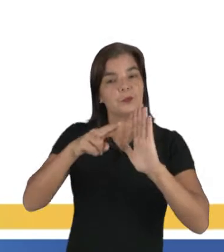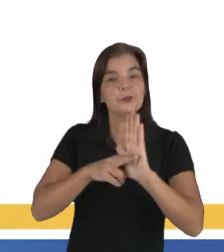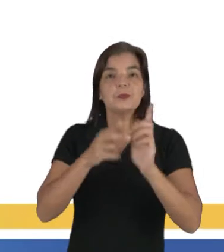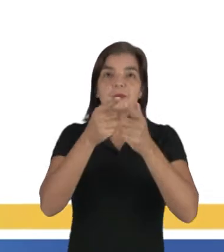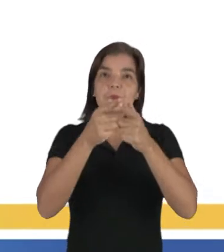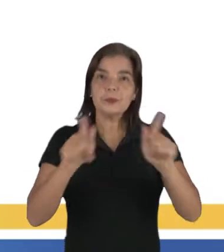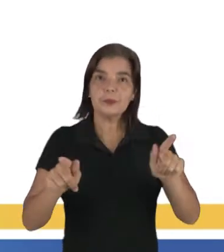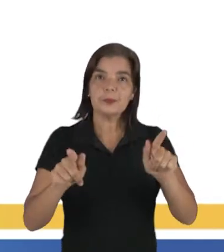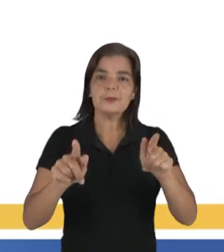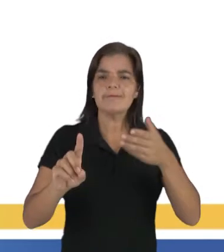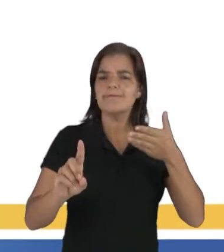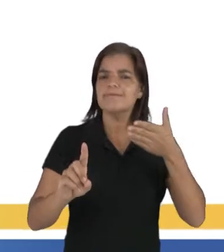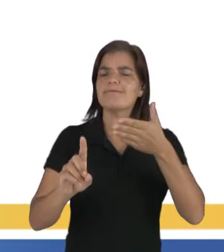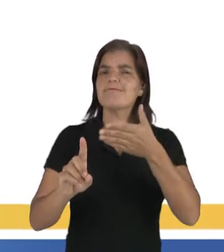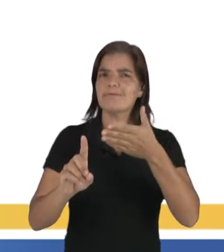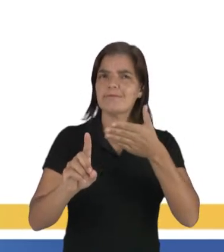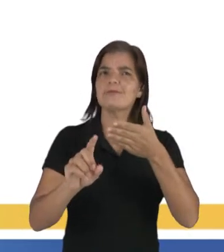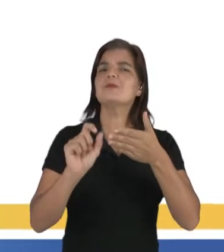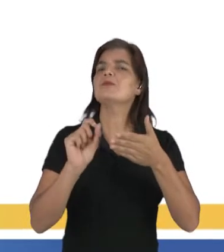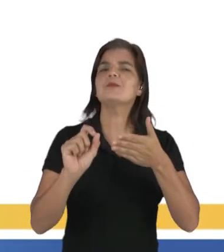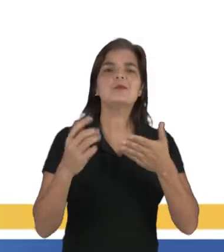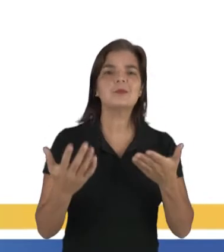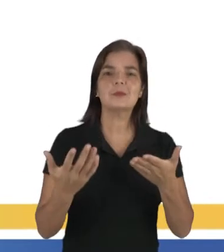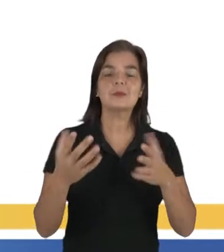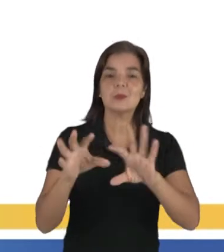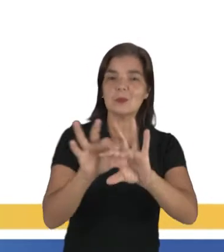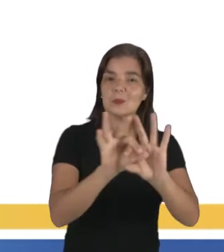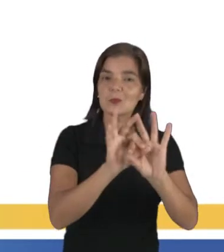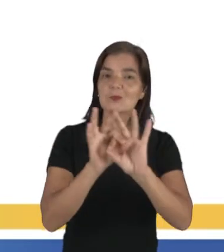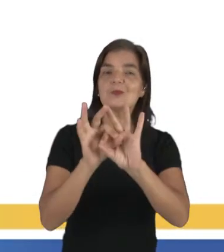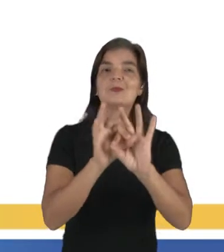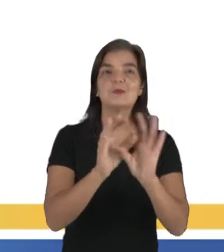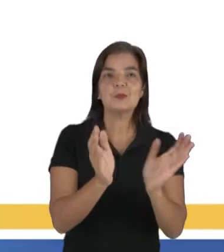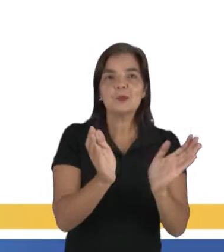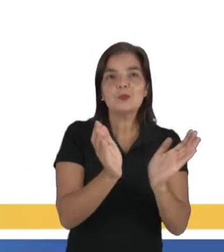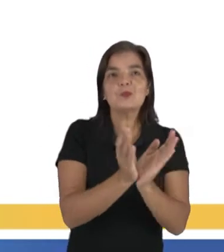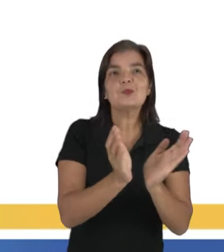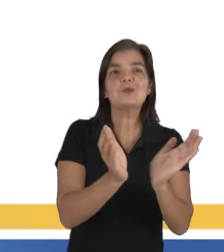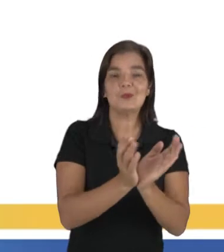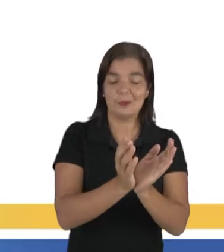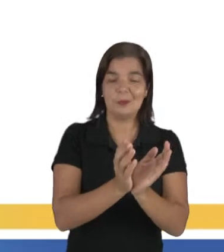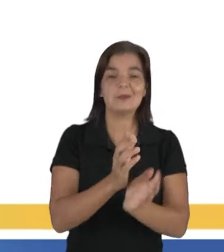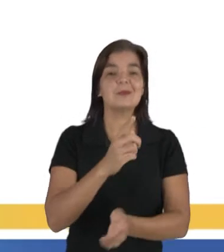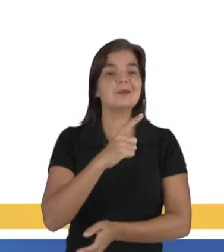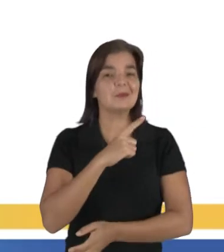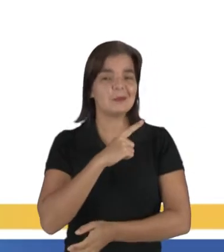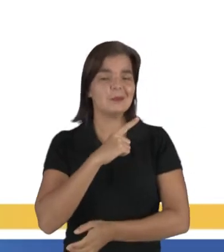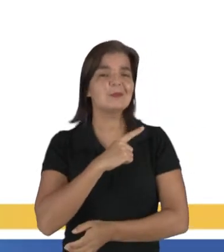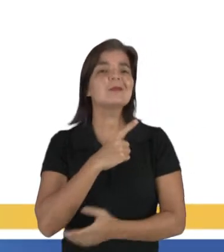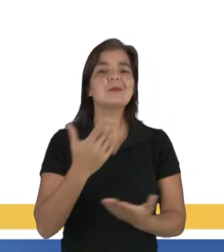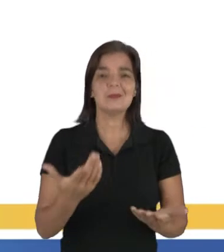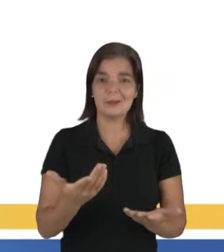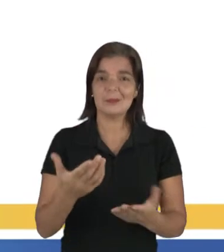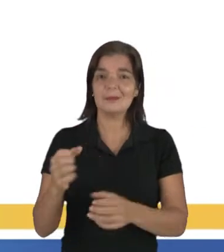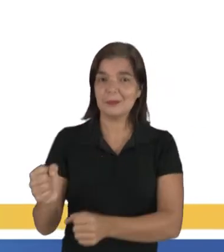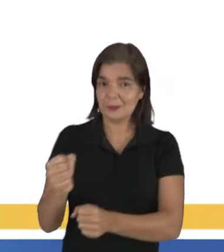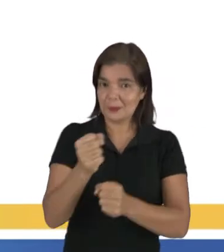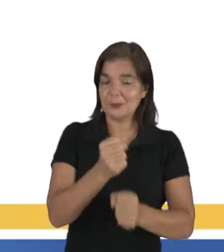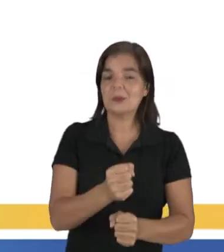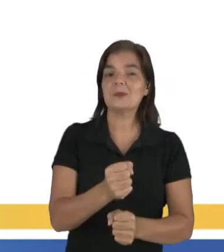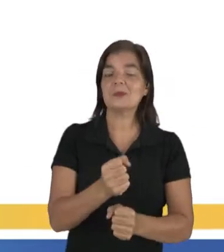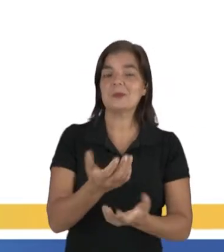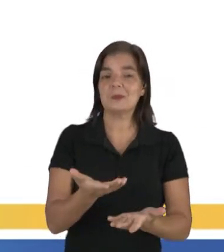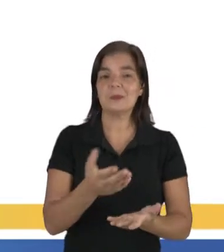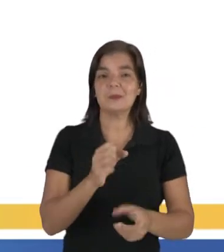culta visa, tem como objetivo, a hegemonia, ou seja, a igualdade de grupos